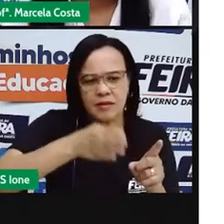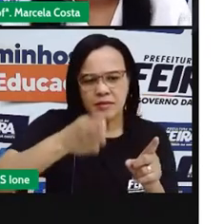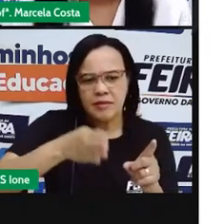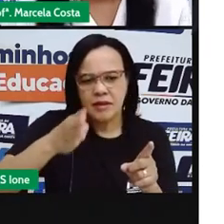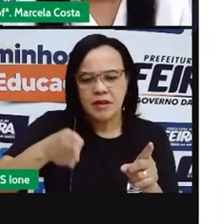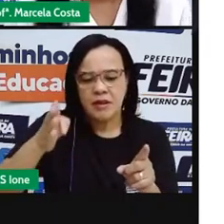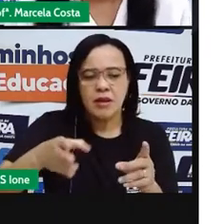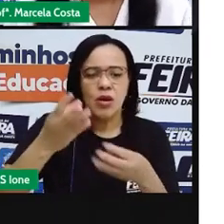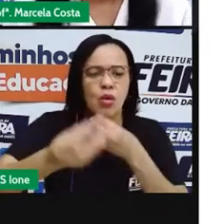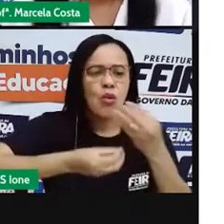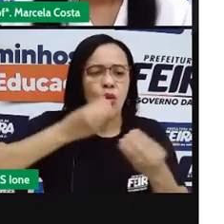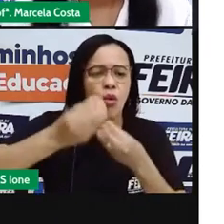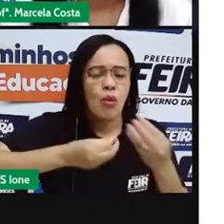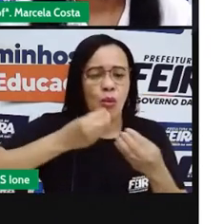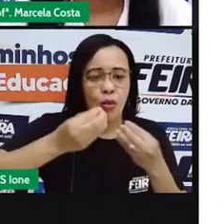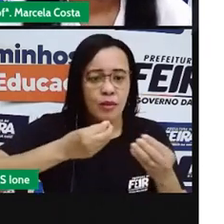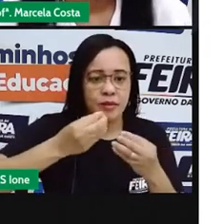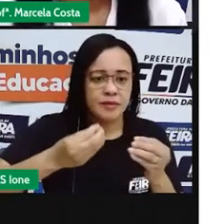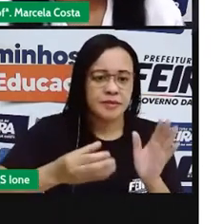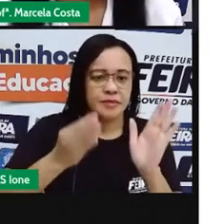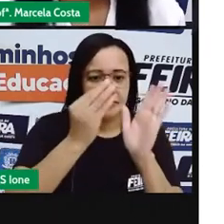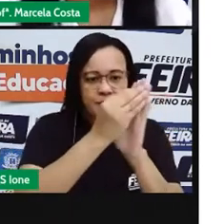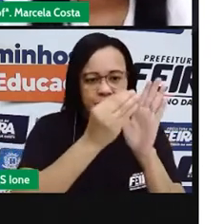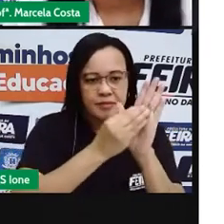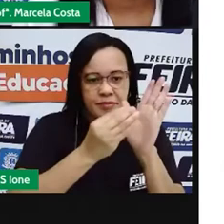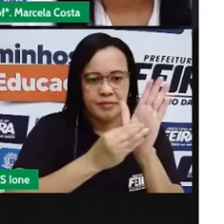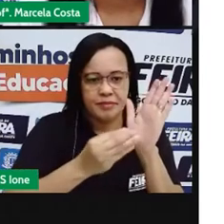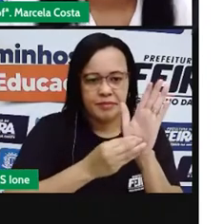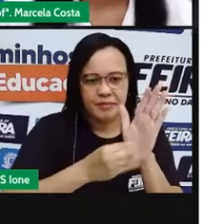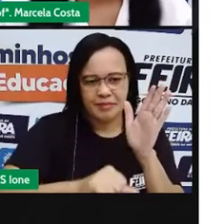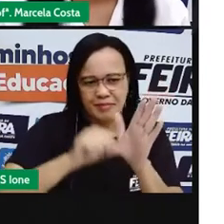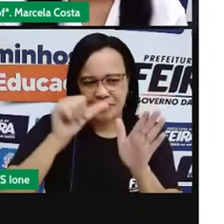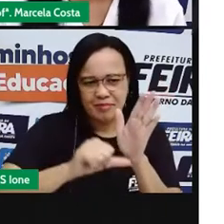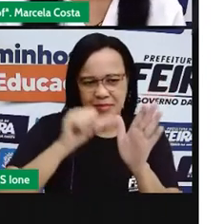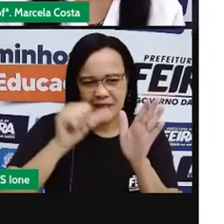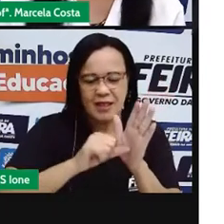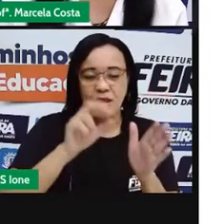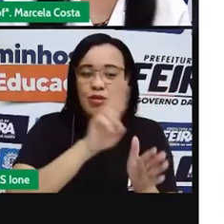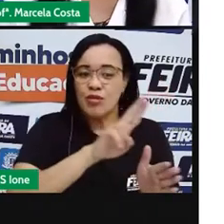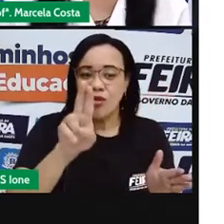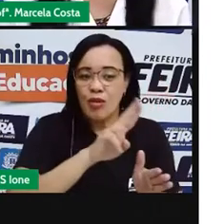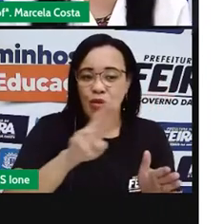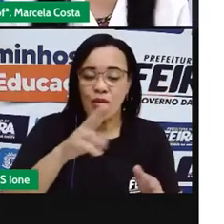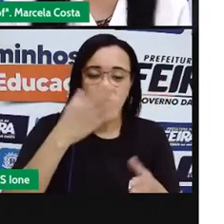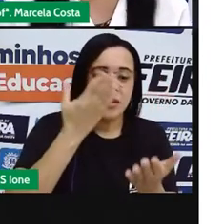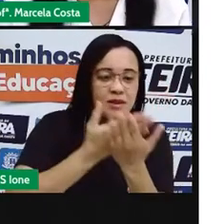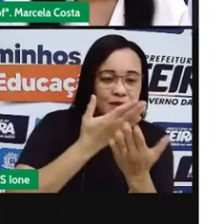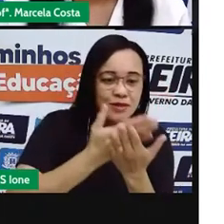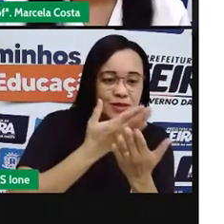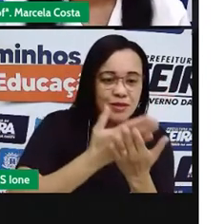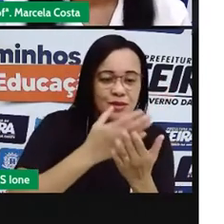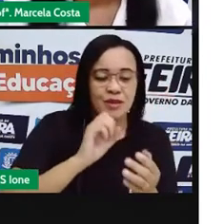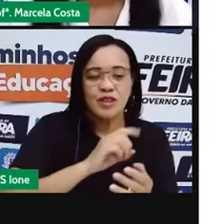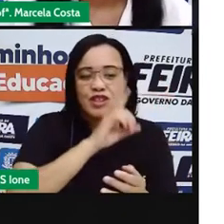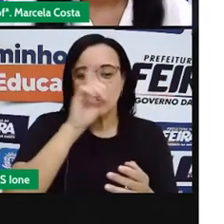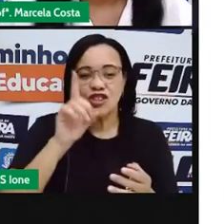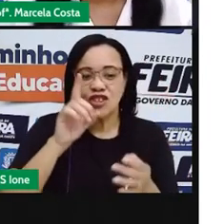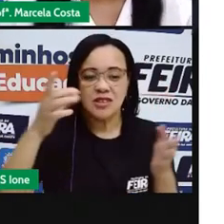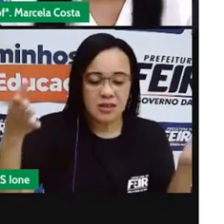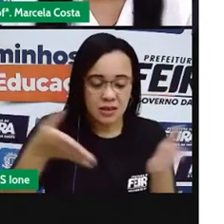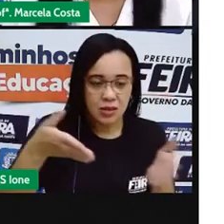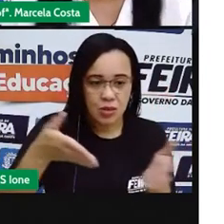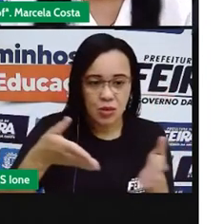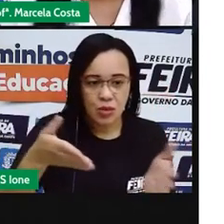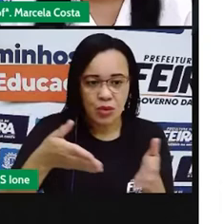esqueça de colocar o cabeçalho aí, colocando seu nome, colocando a data que